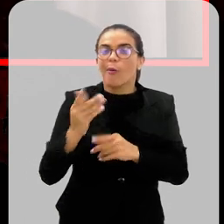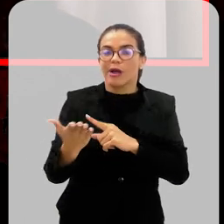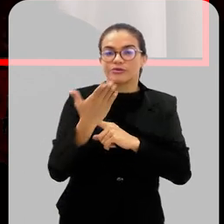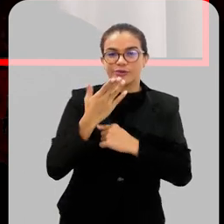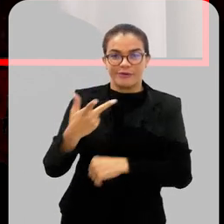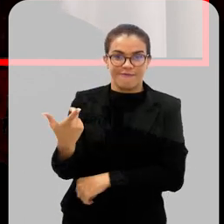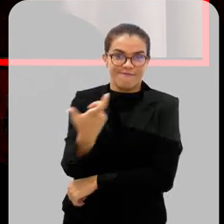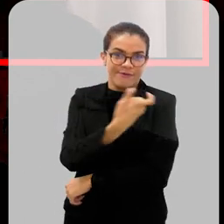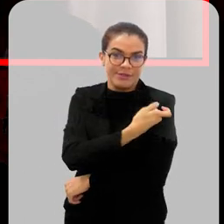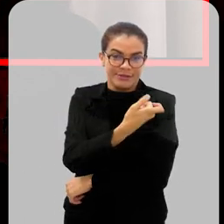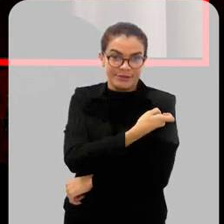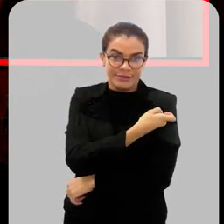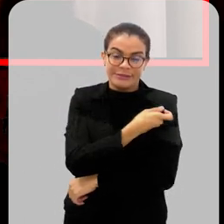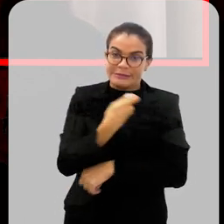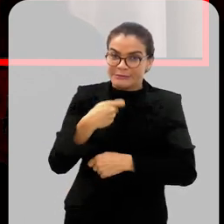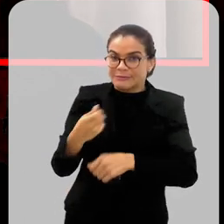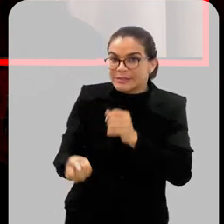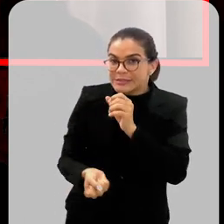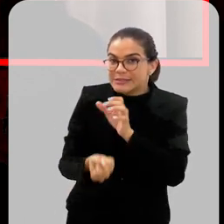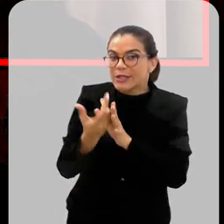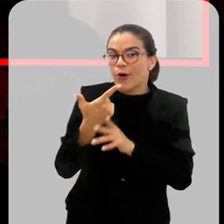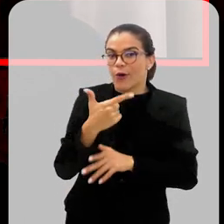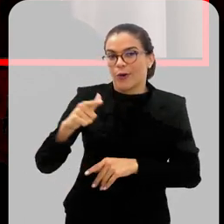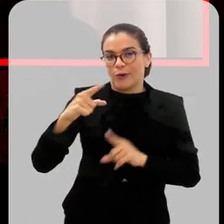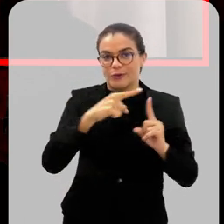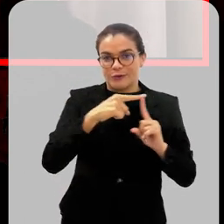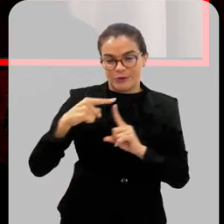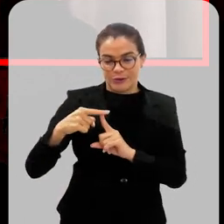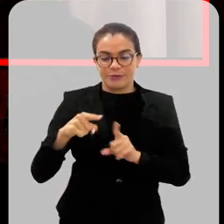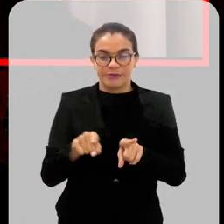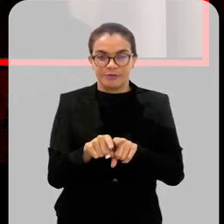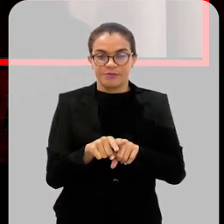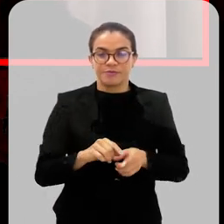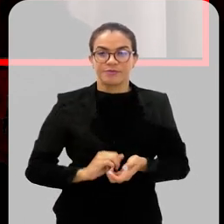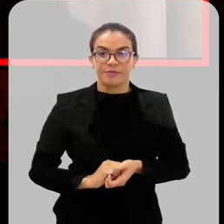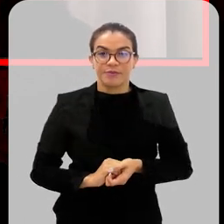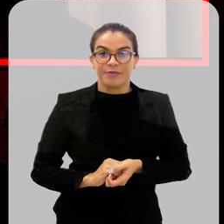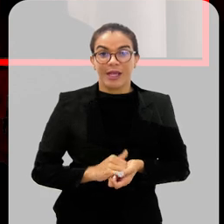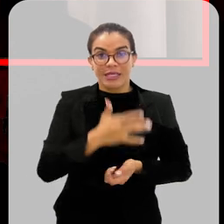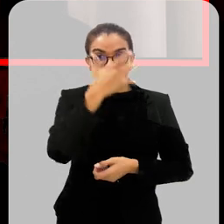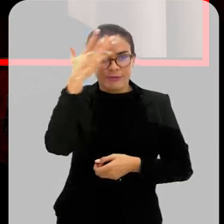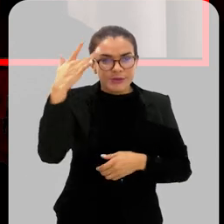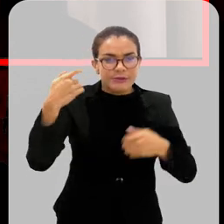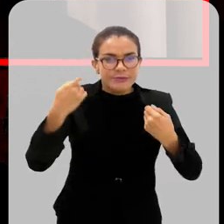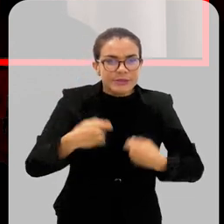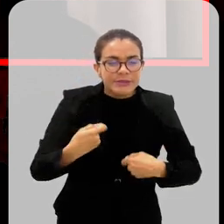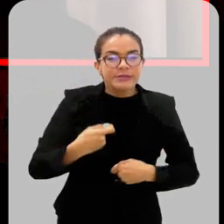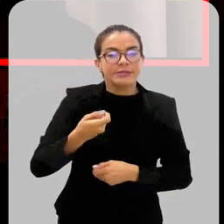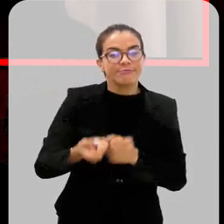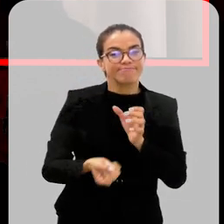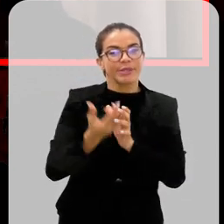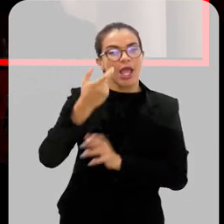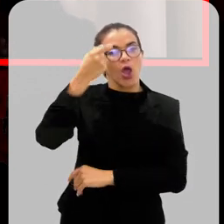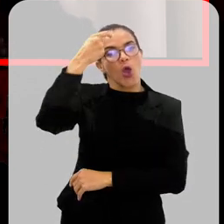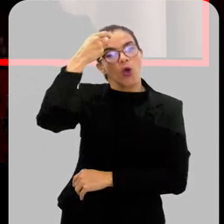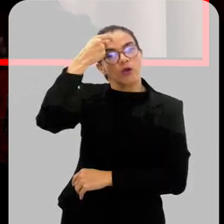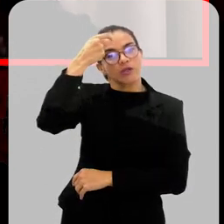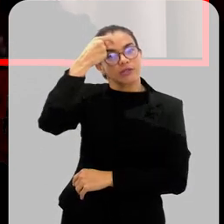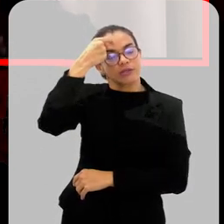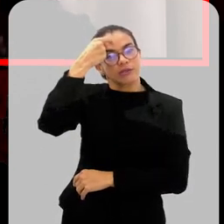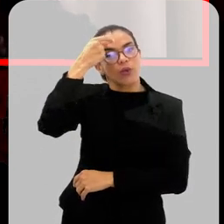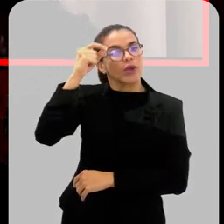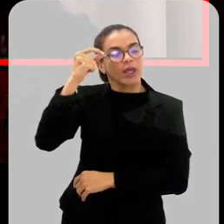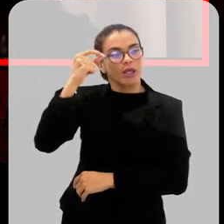mosquito carrega vão permanecer até que haja uma vacina para elas. E o importante é que as pessoas também se conscientizem da